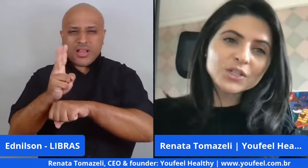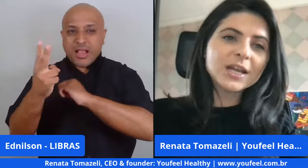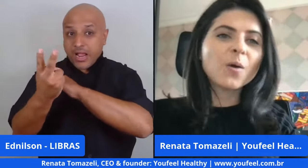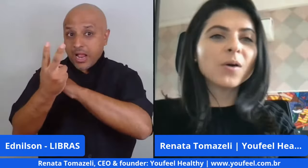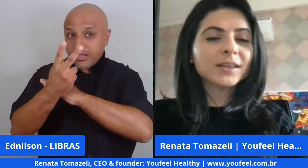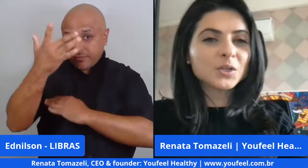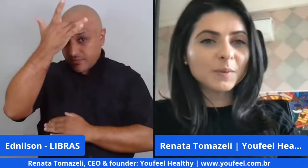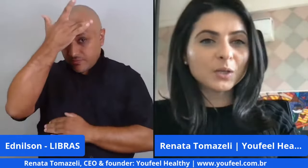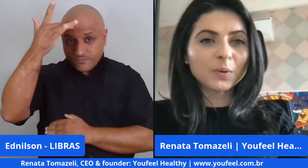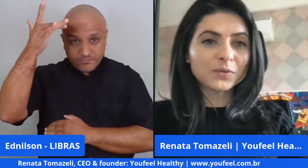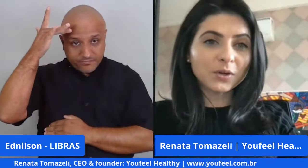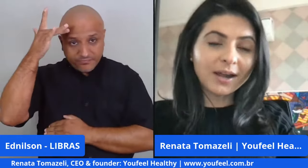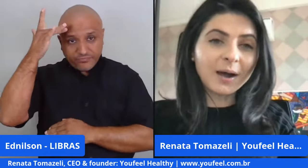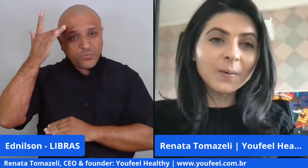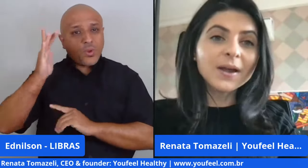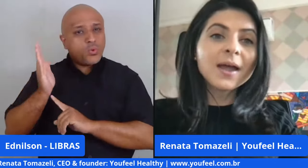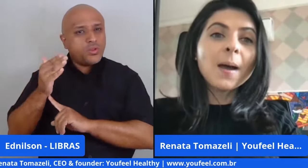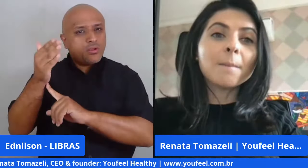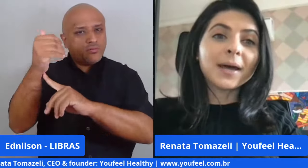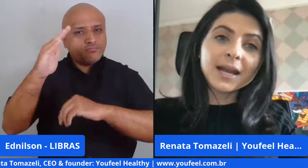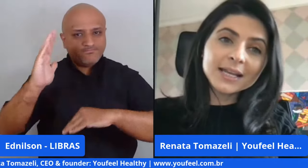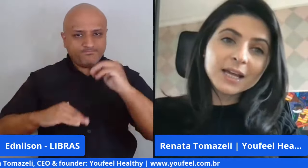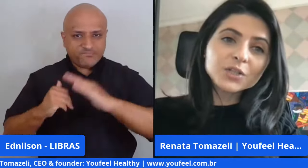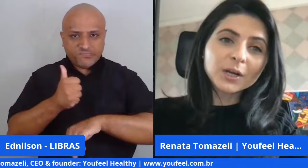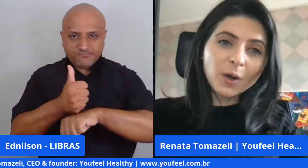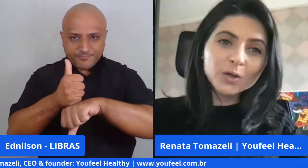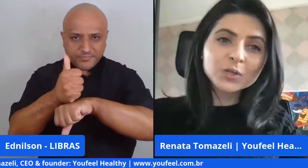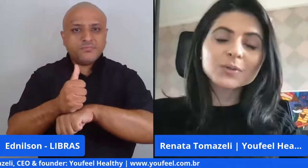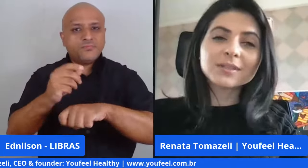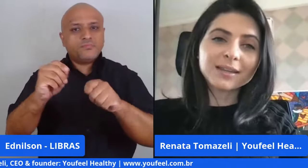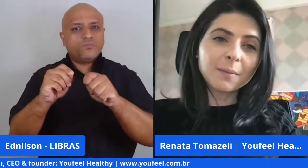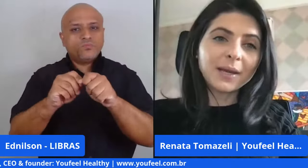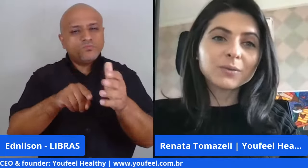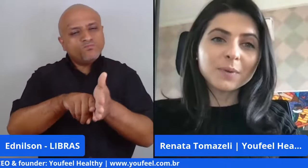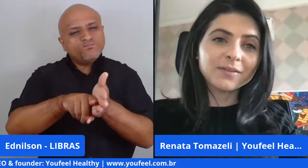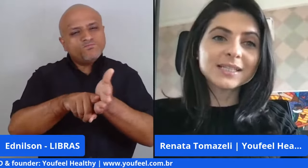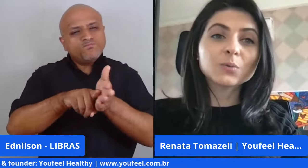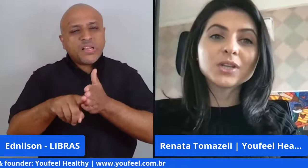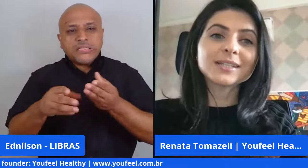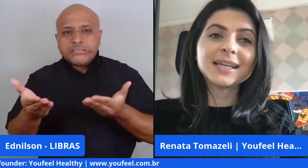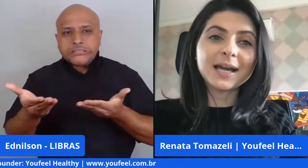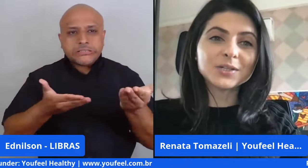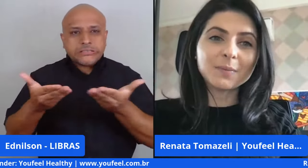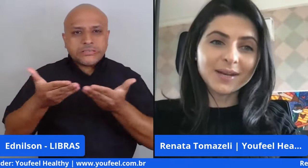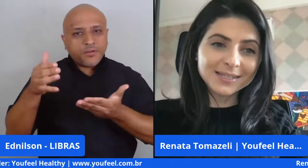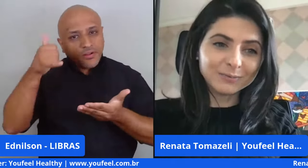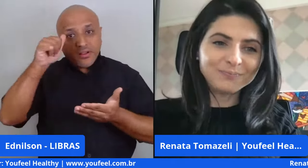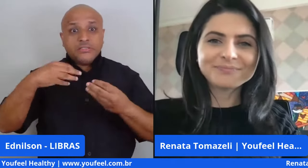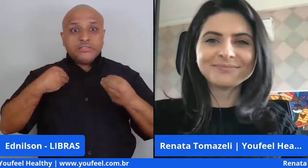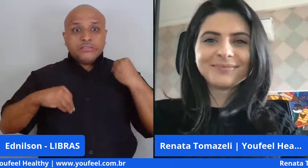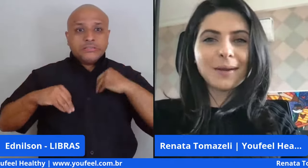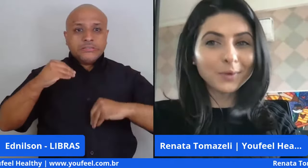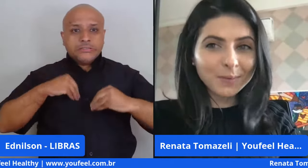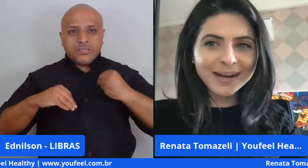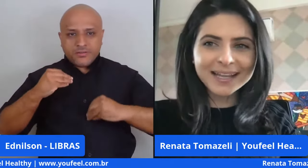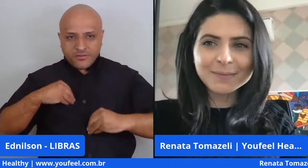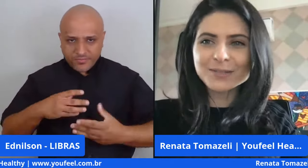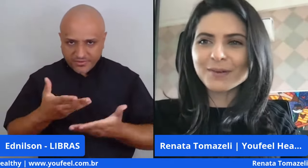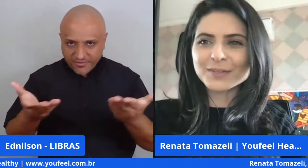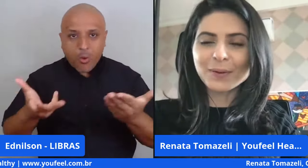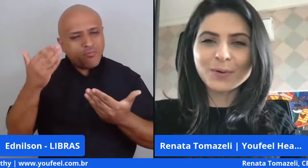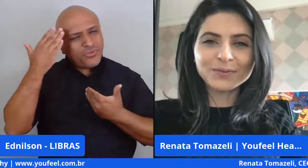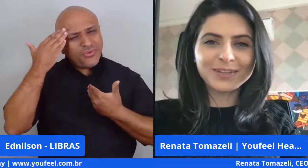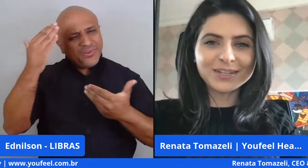Aliamos tecnologia com atendimento profissional para realizar diagnósticos, tratamento e prevenção de ansiedade e depressão. Muito